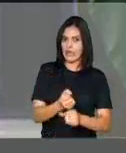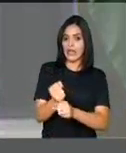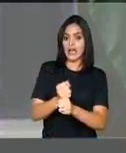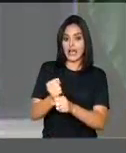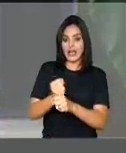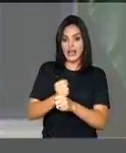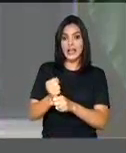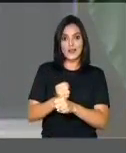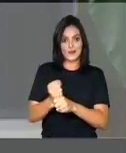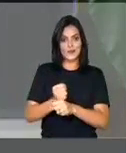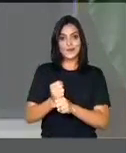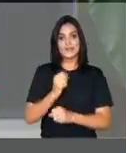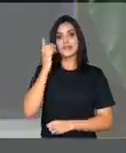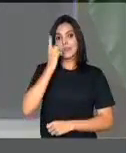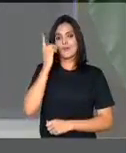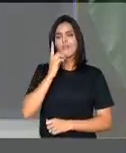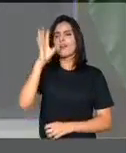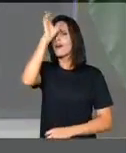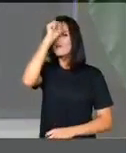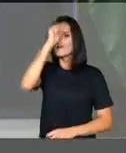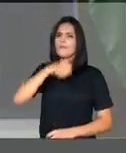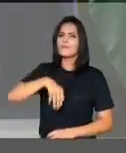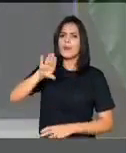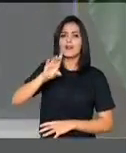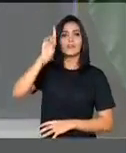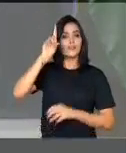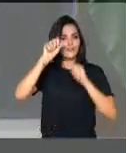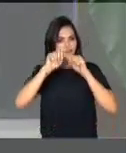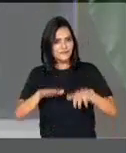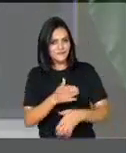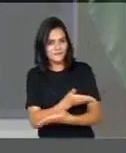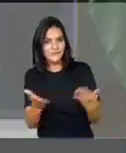aprender muito mais. Deus ilumina a todos e muito obrigado por esse apoio.